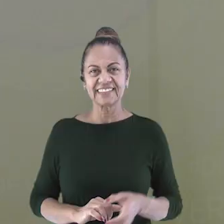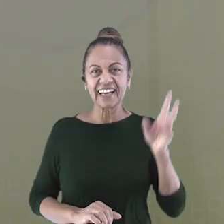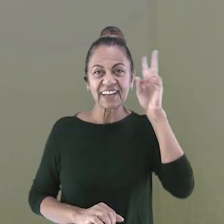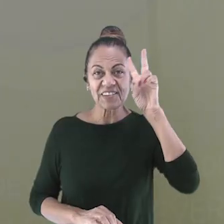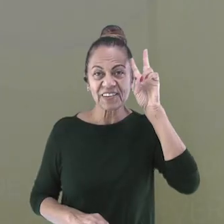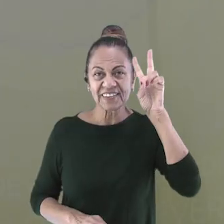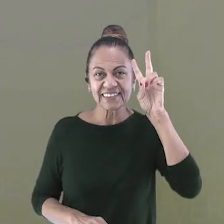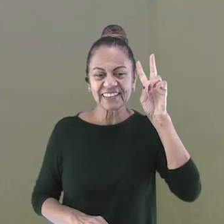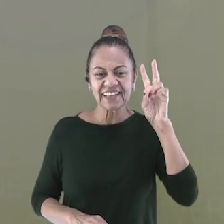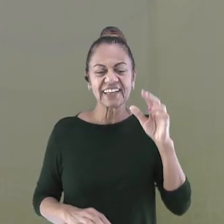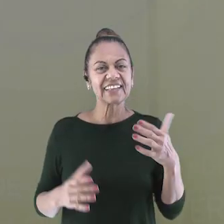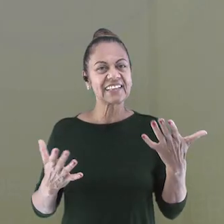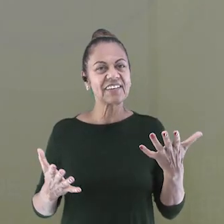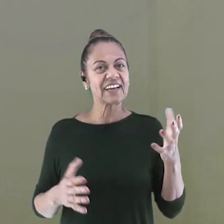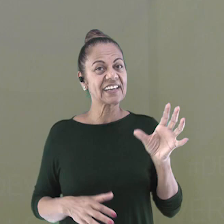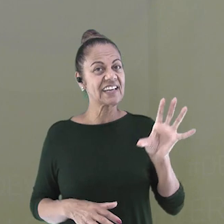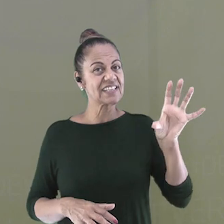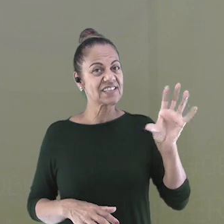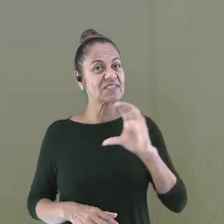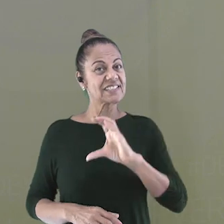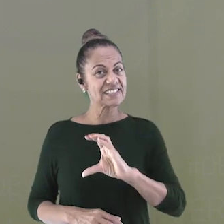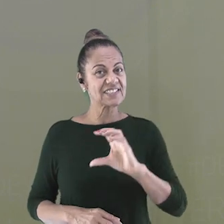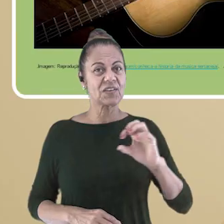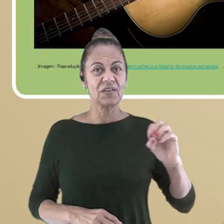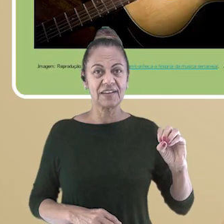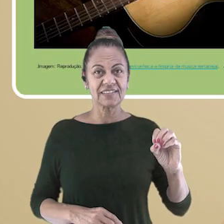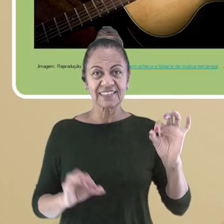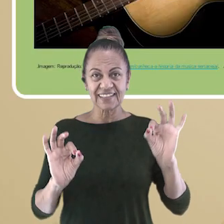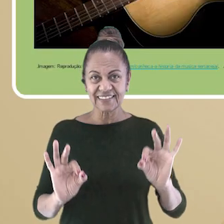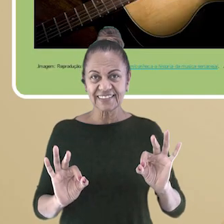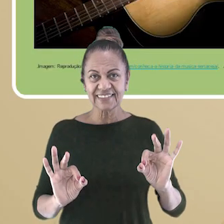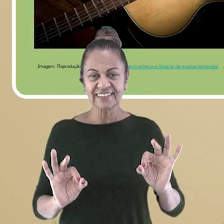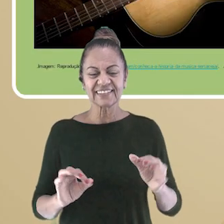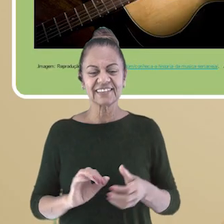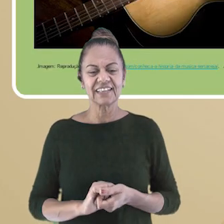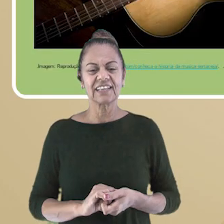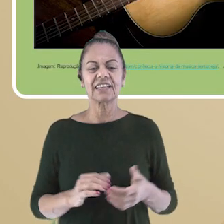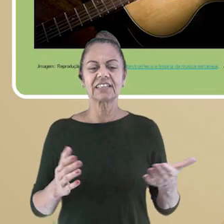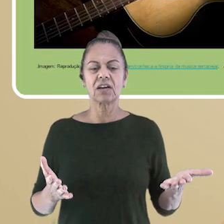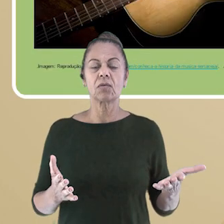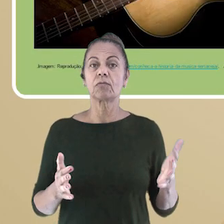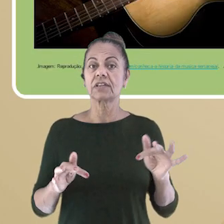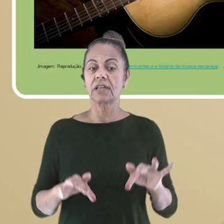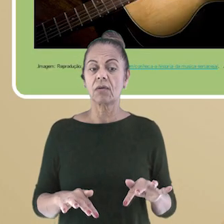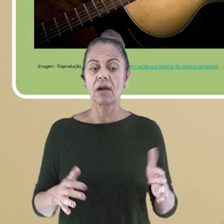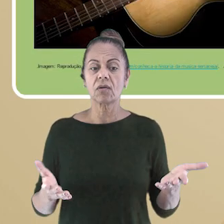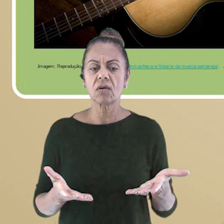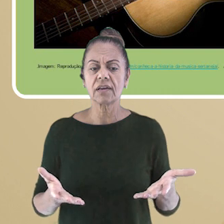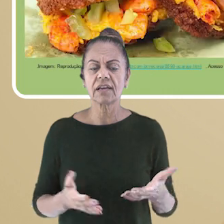Deu para lembrar de onde esse ritmo se origina? É da região centro-oeste. Acertou?